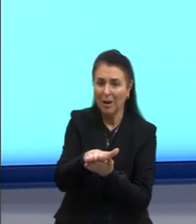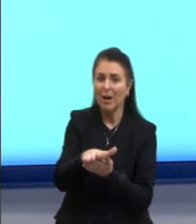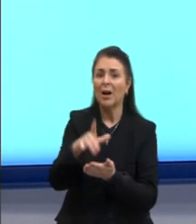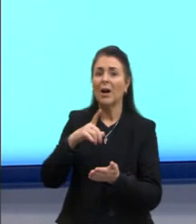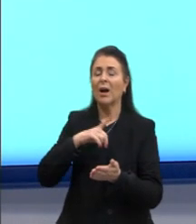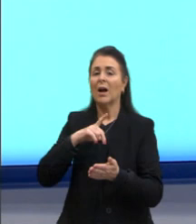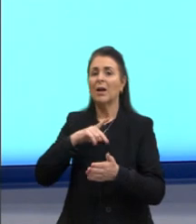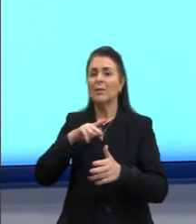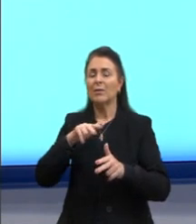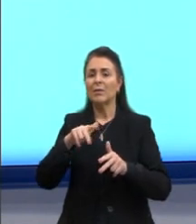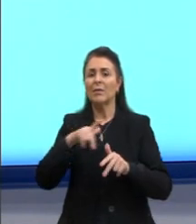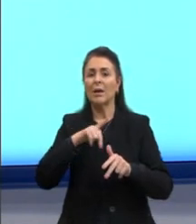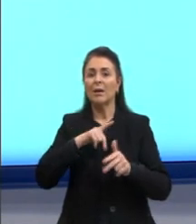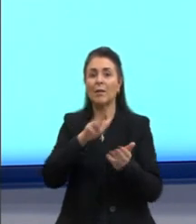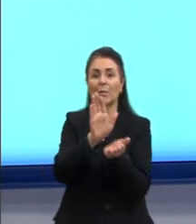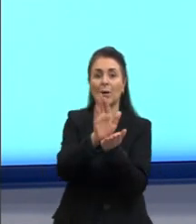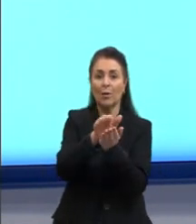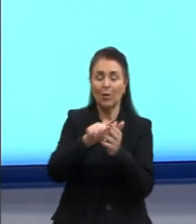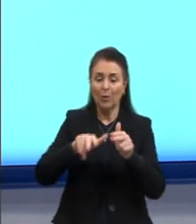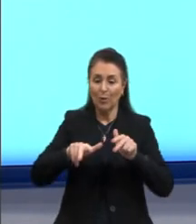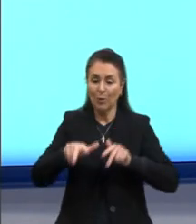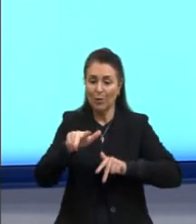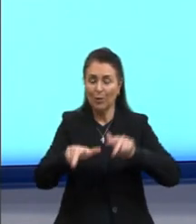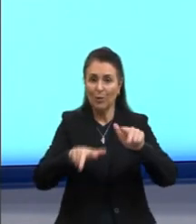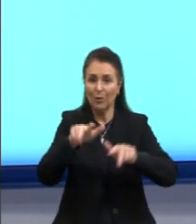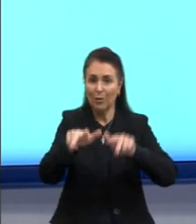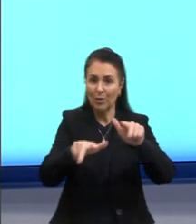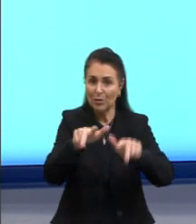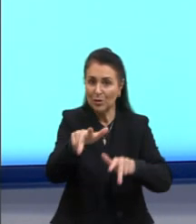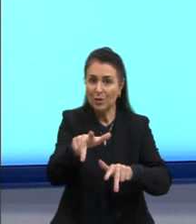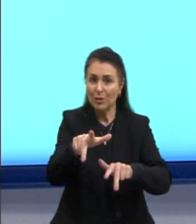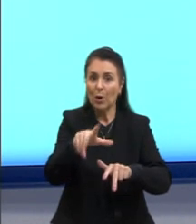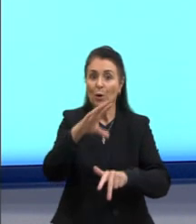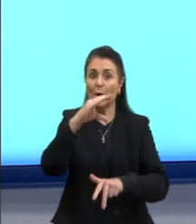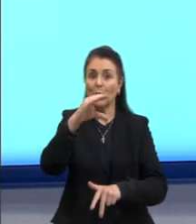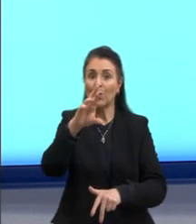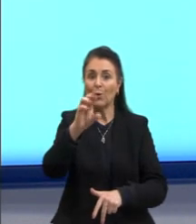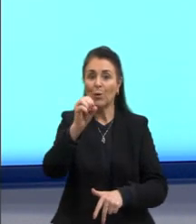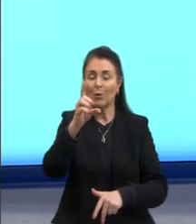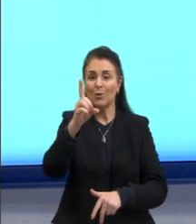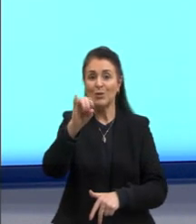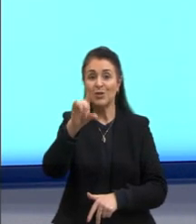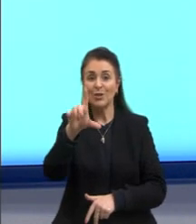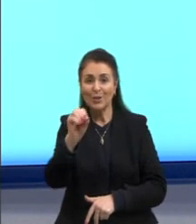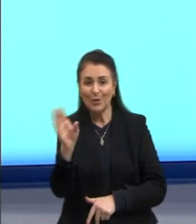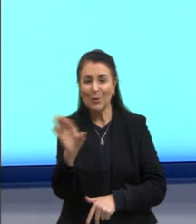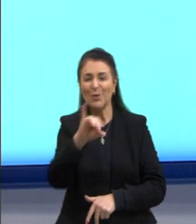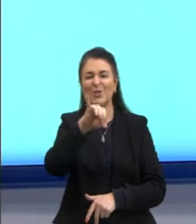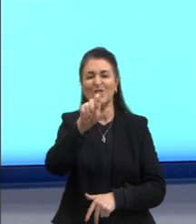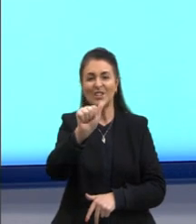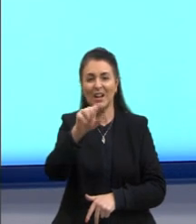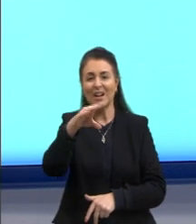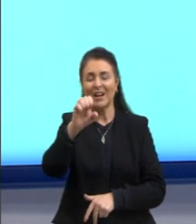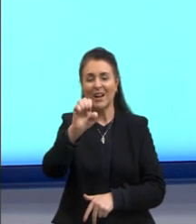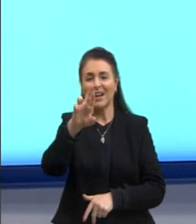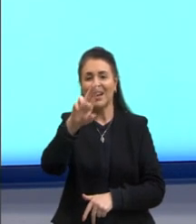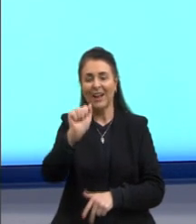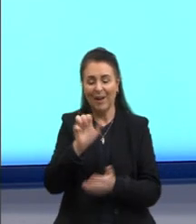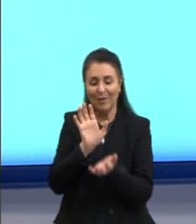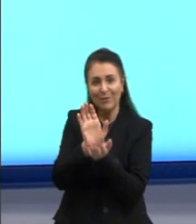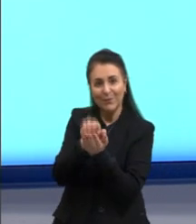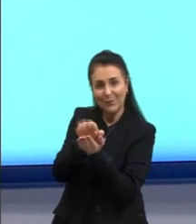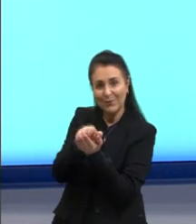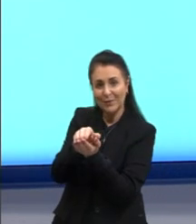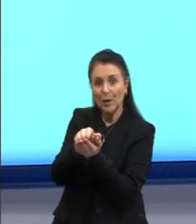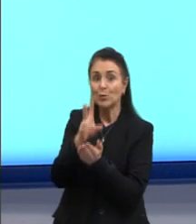a ordem crocodilha. Que são os crocodilos e os jacareias. Alguns representantes da ordem. Não são só